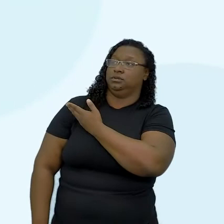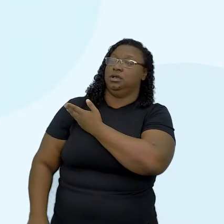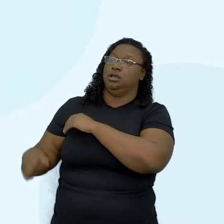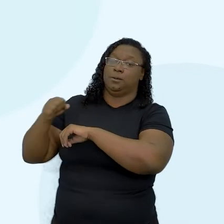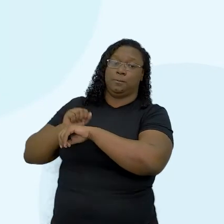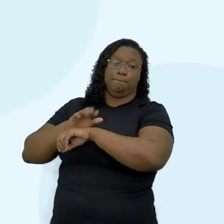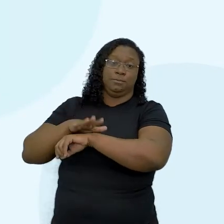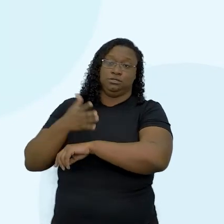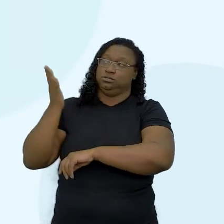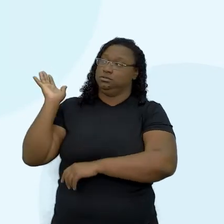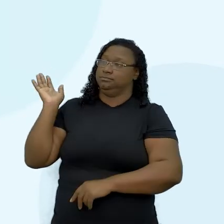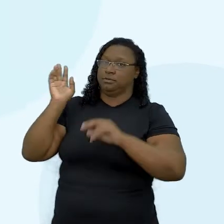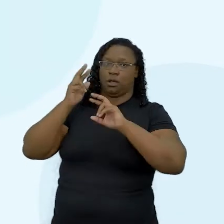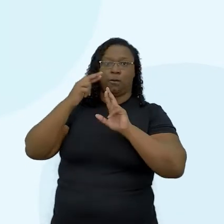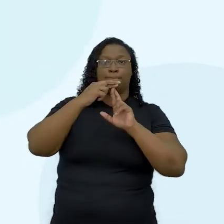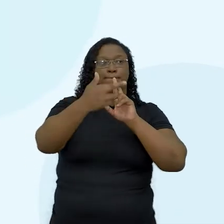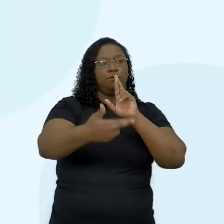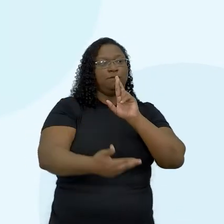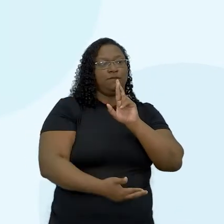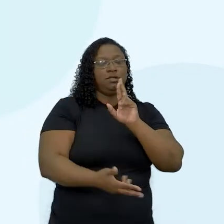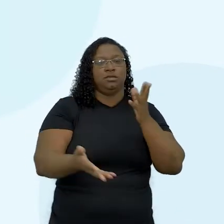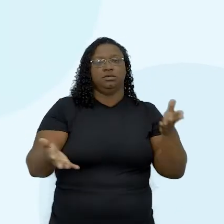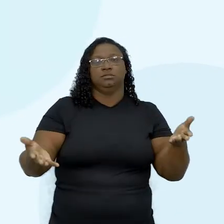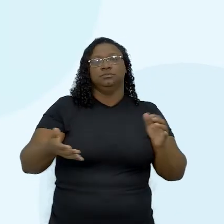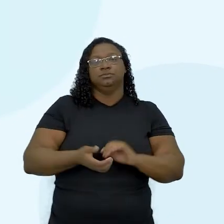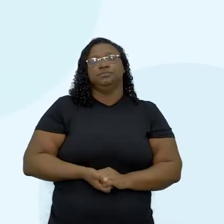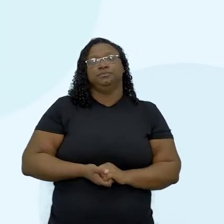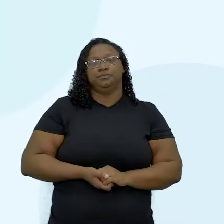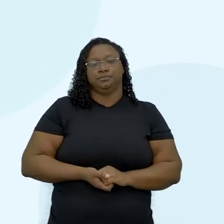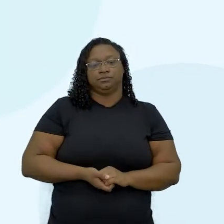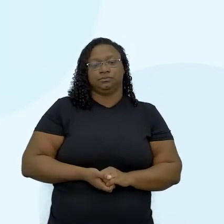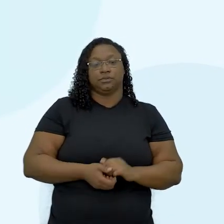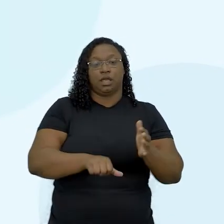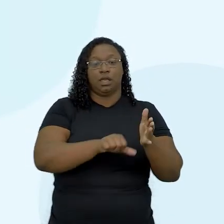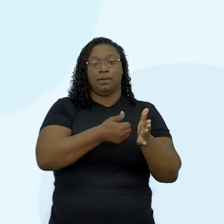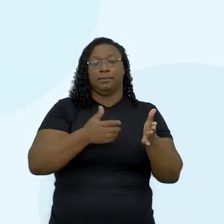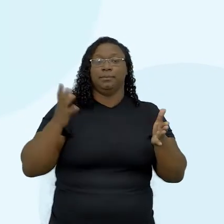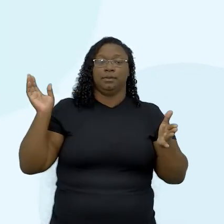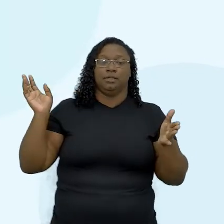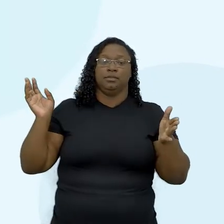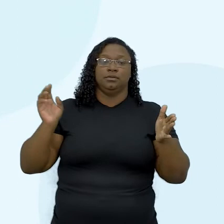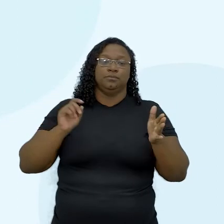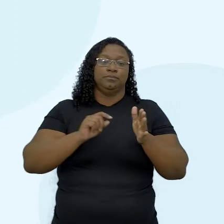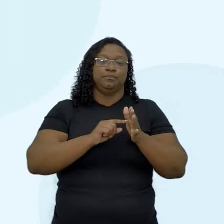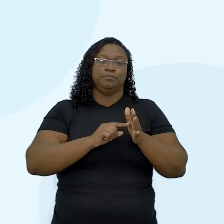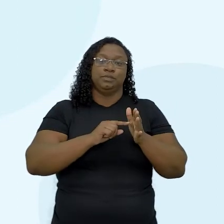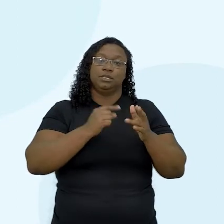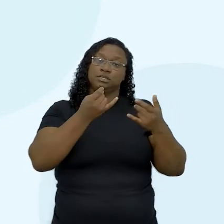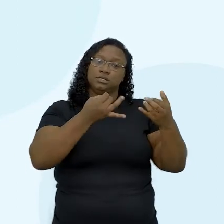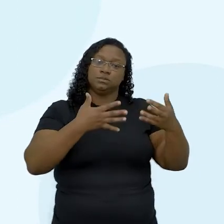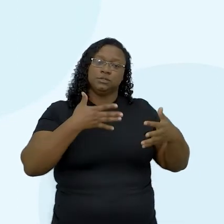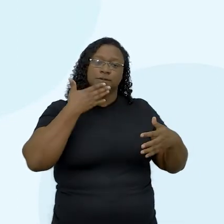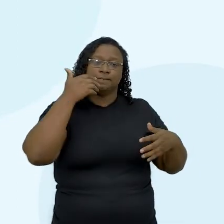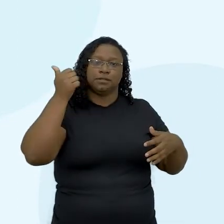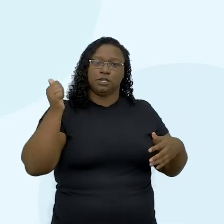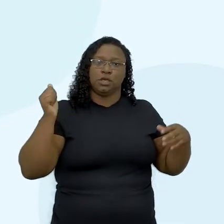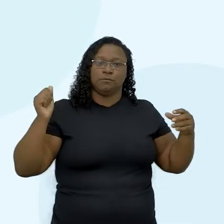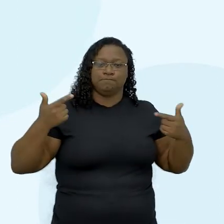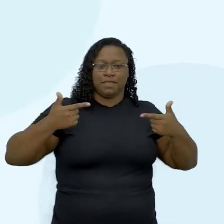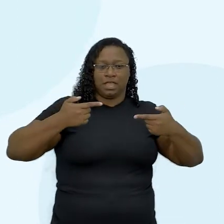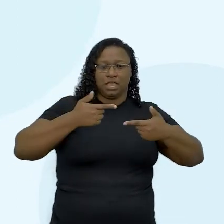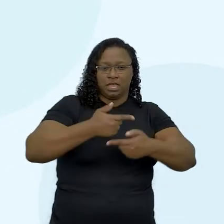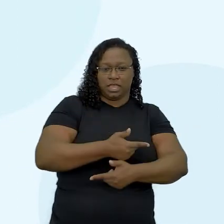tela. Então, o primeiro é um artigo que vai falar um pouco melhor sobre a guerra do Kosovo,